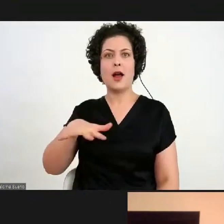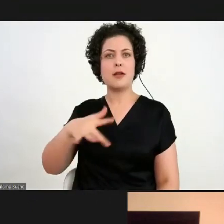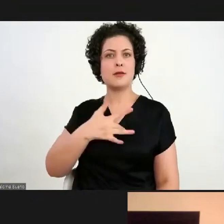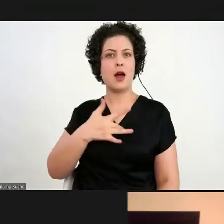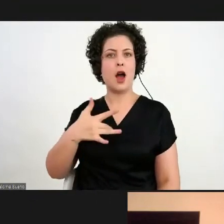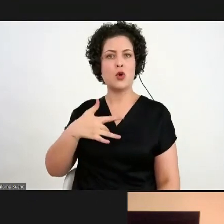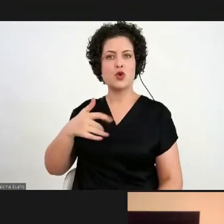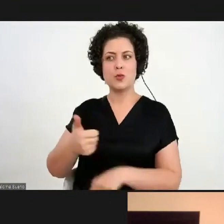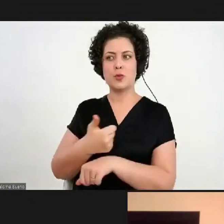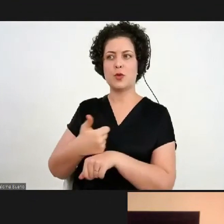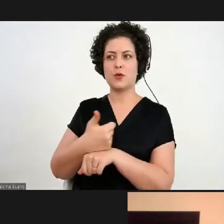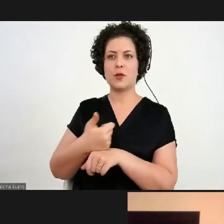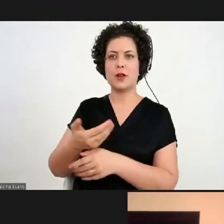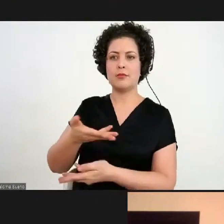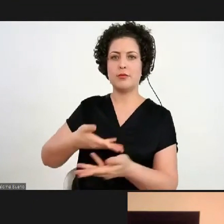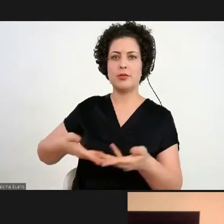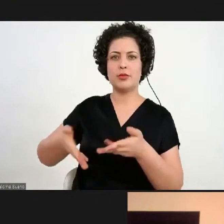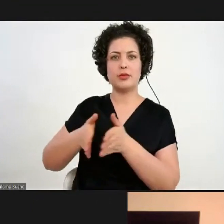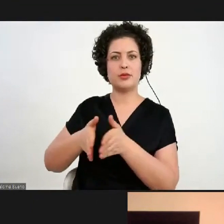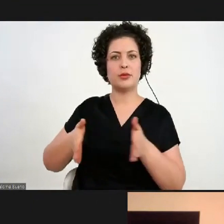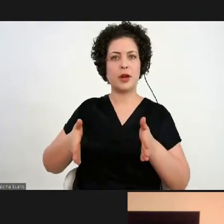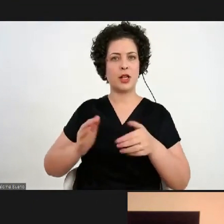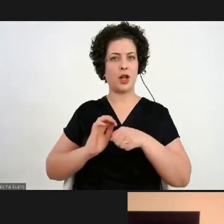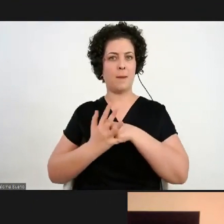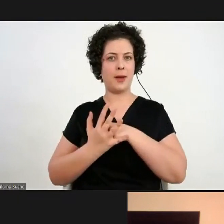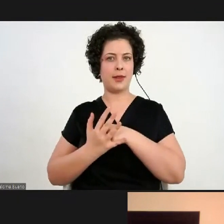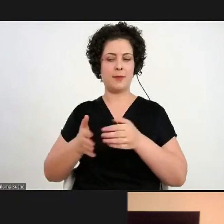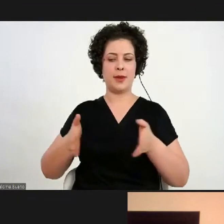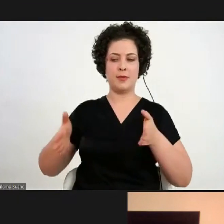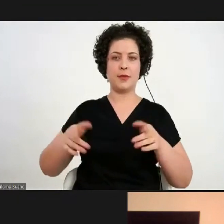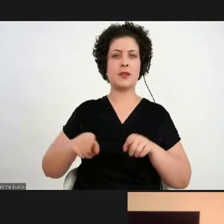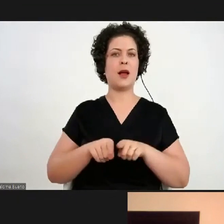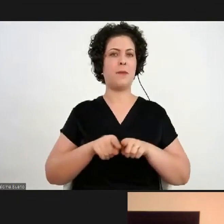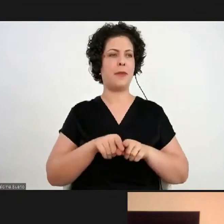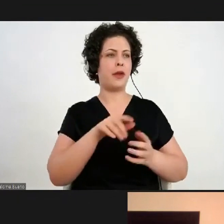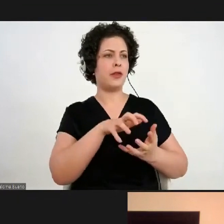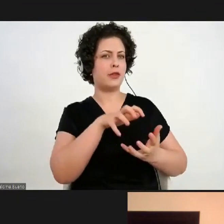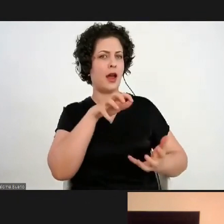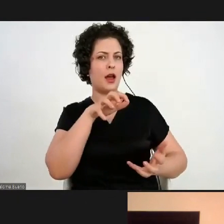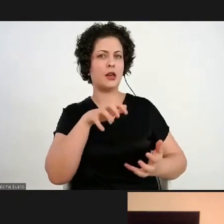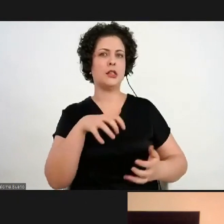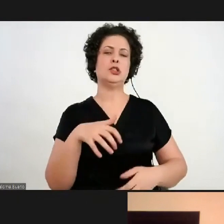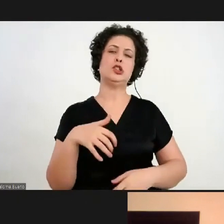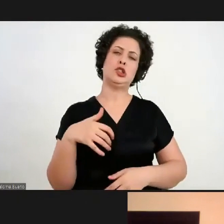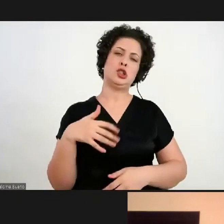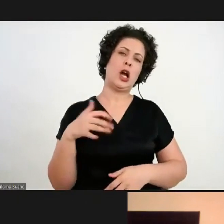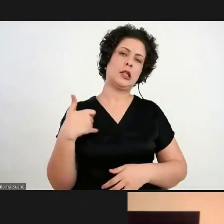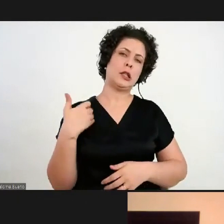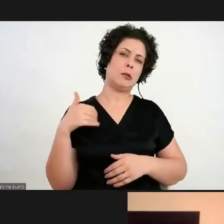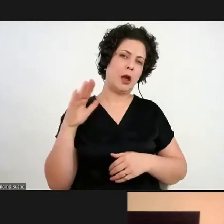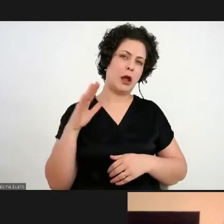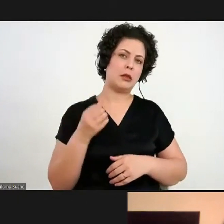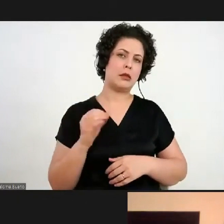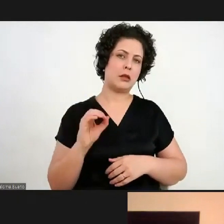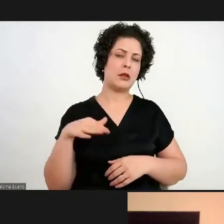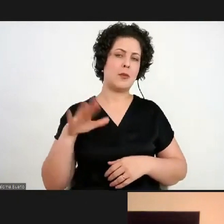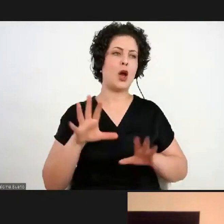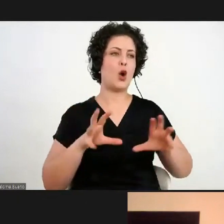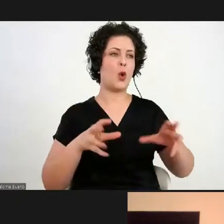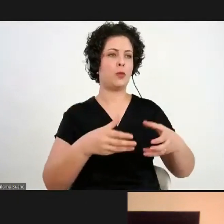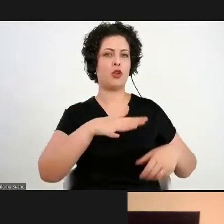a pandemia. A gente tem várias ações, são várias ações com grupos específicos da comunidade em geral.